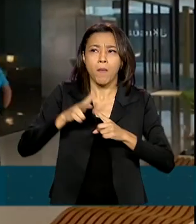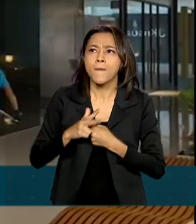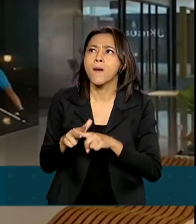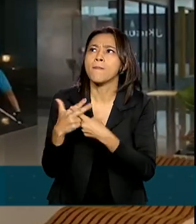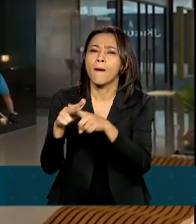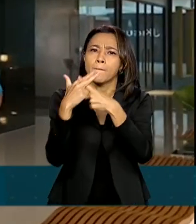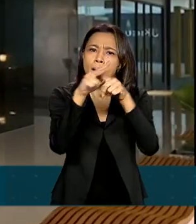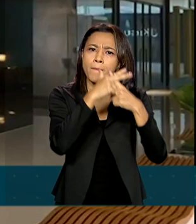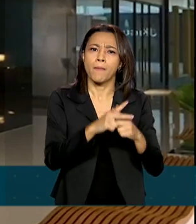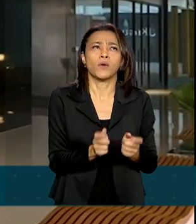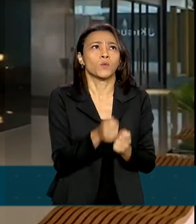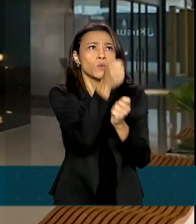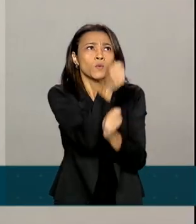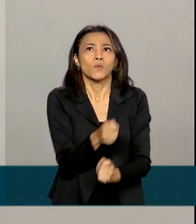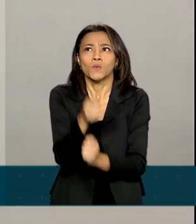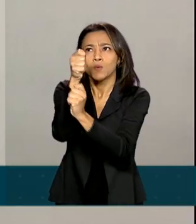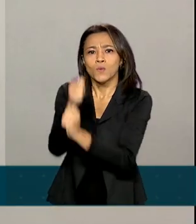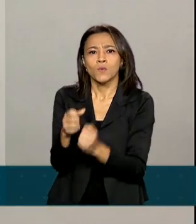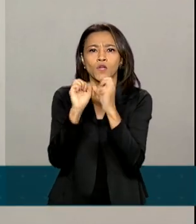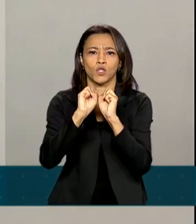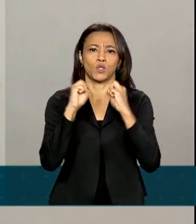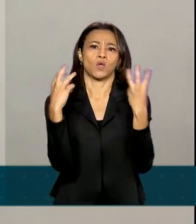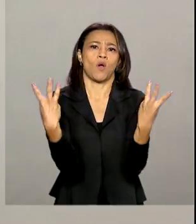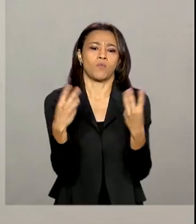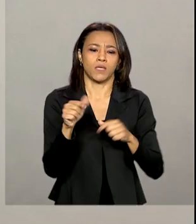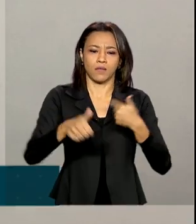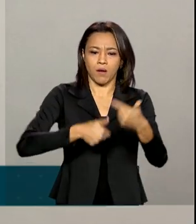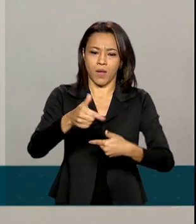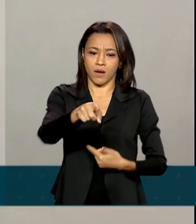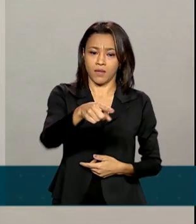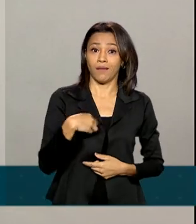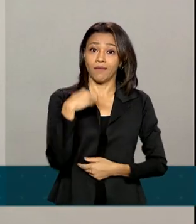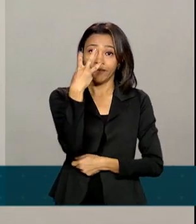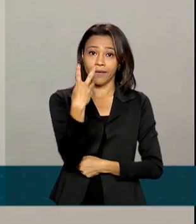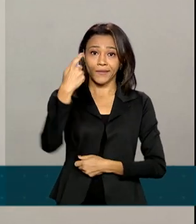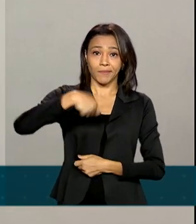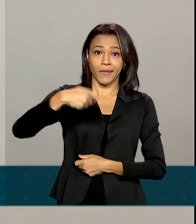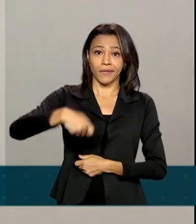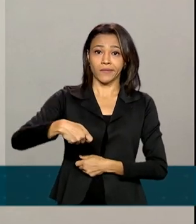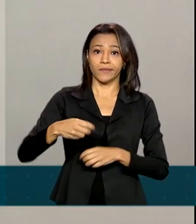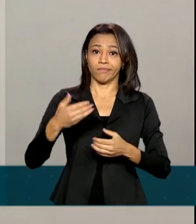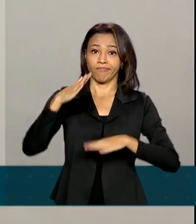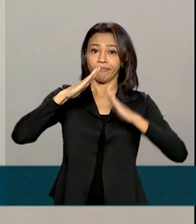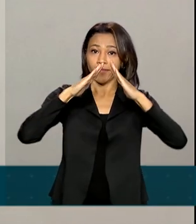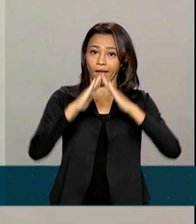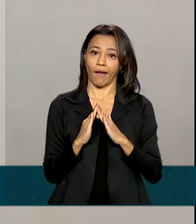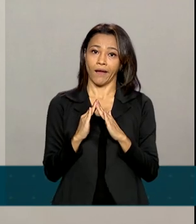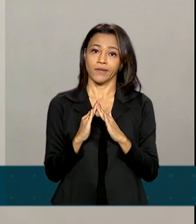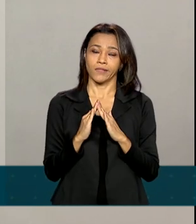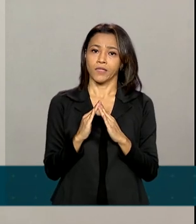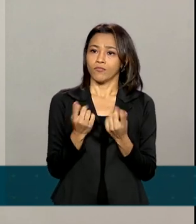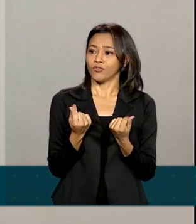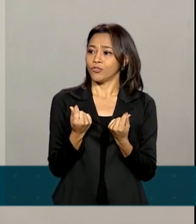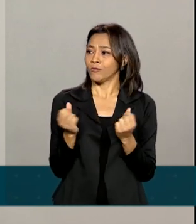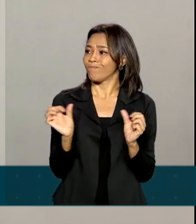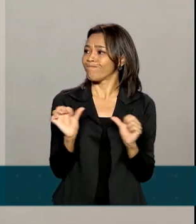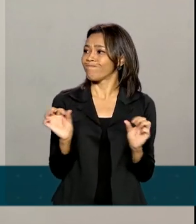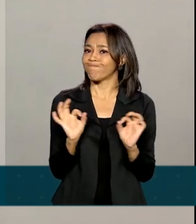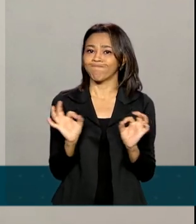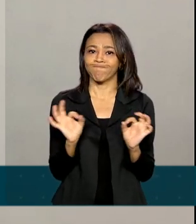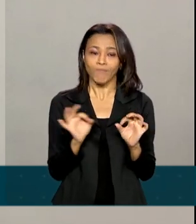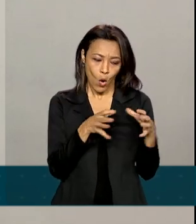de vitrines em shoppings. Ficamos três meses em casa, sem faturamento nenhum, conseguimos segurar a equipe.